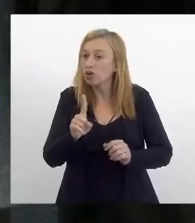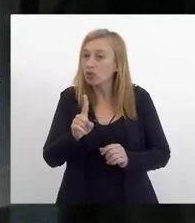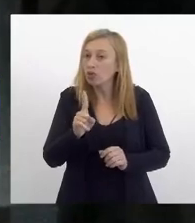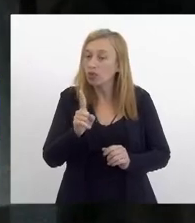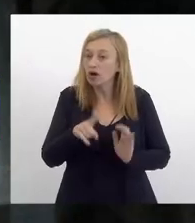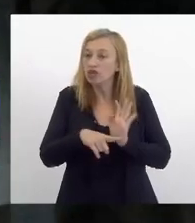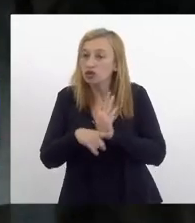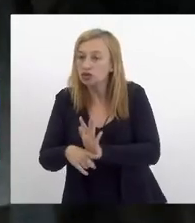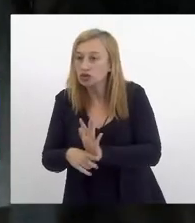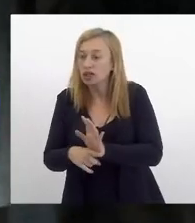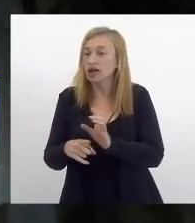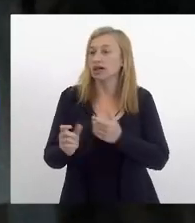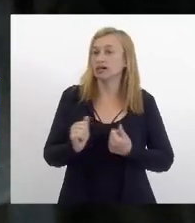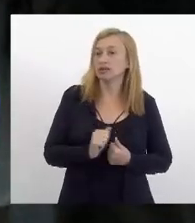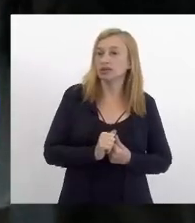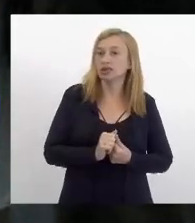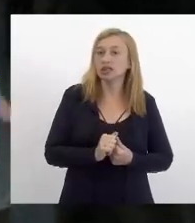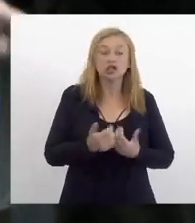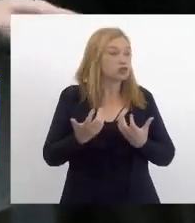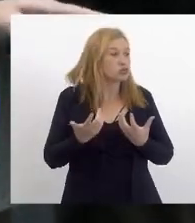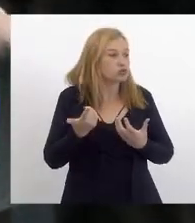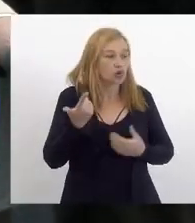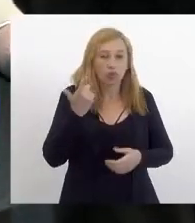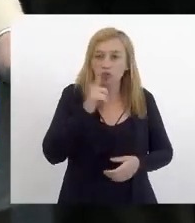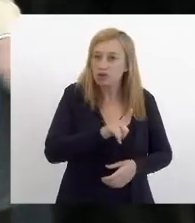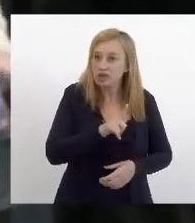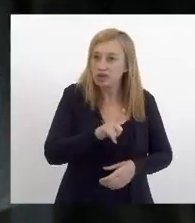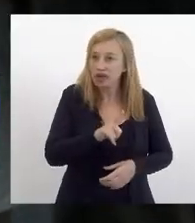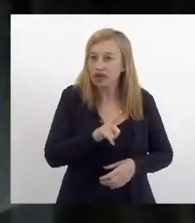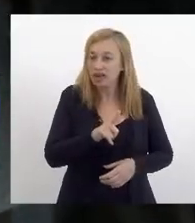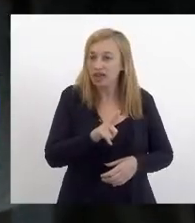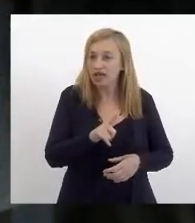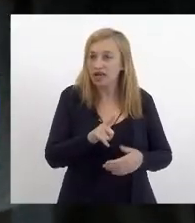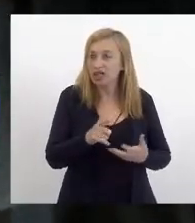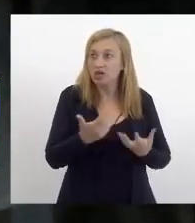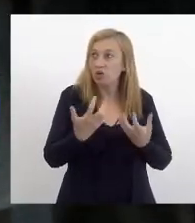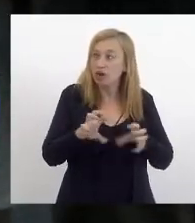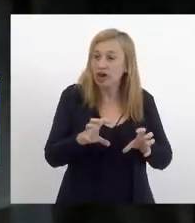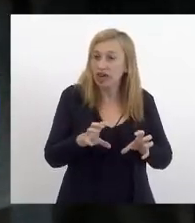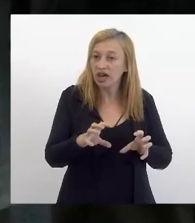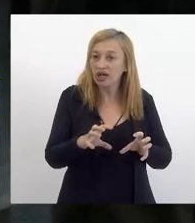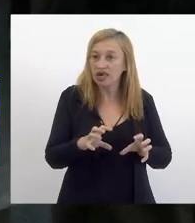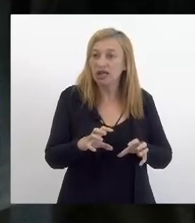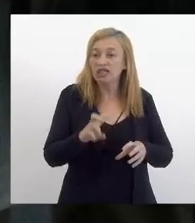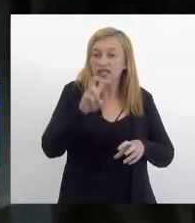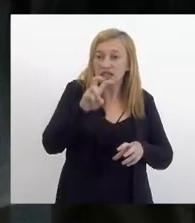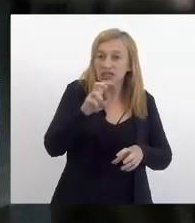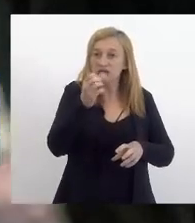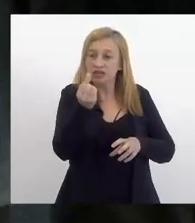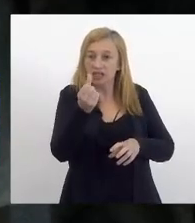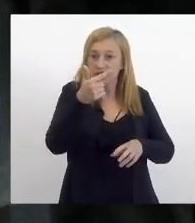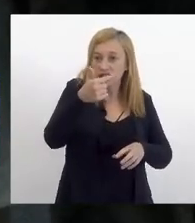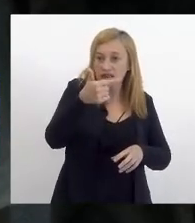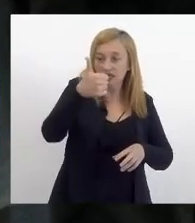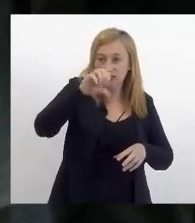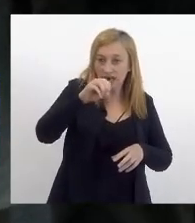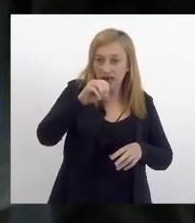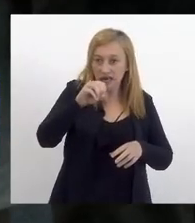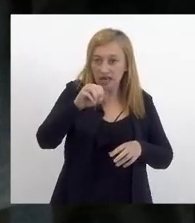aguentarem a carga de plantões que eles assumem presidente eles querem dar 5, 6, 10 plantões